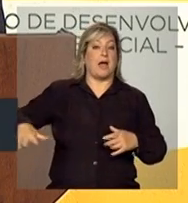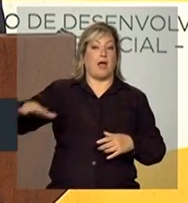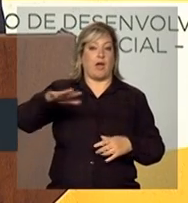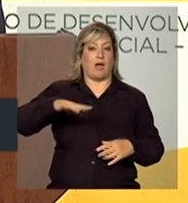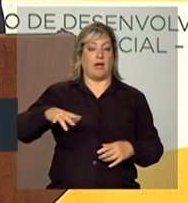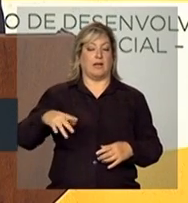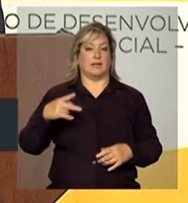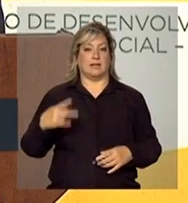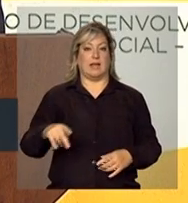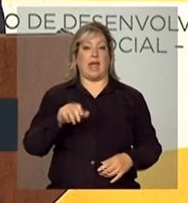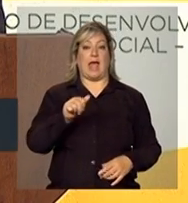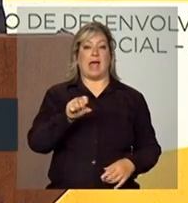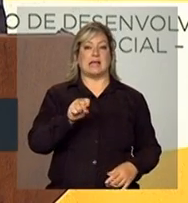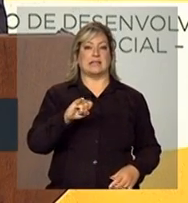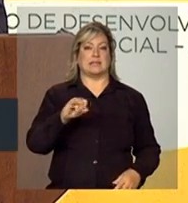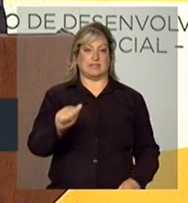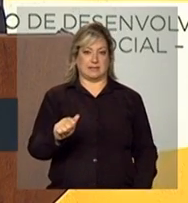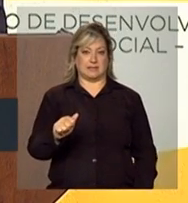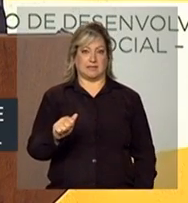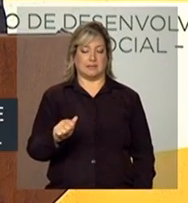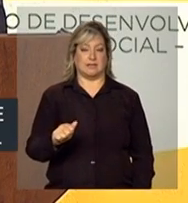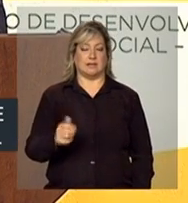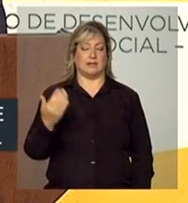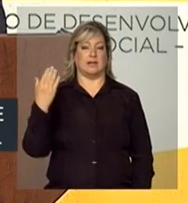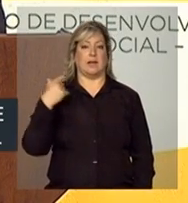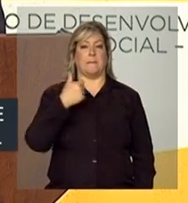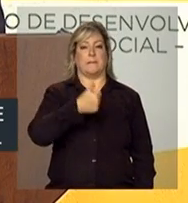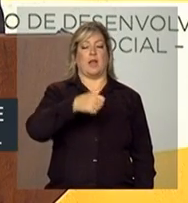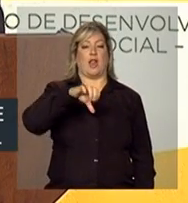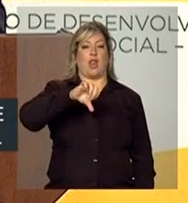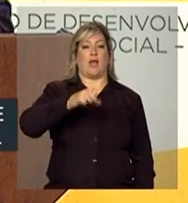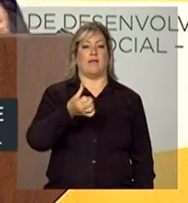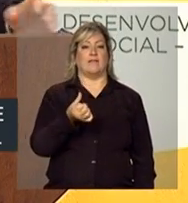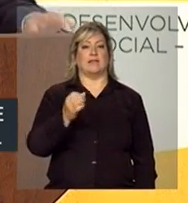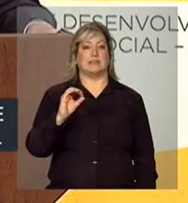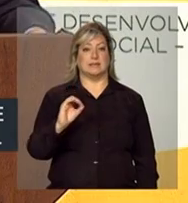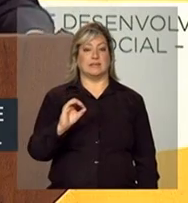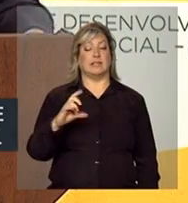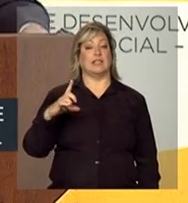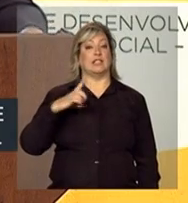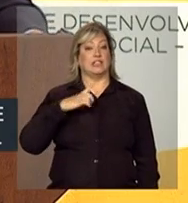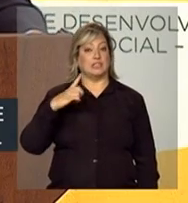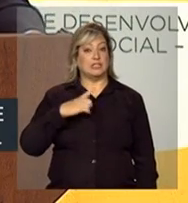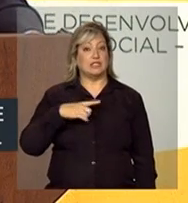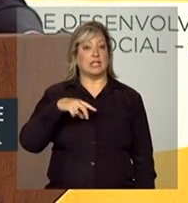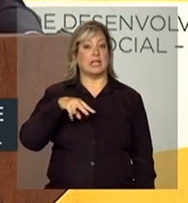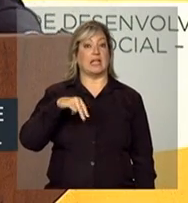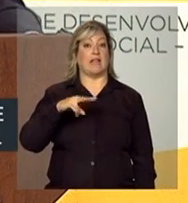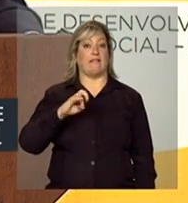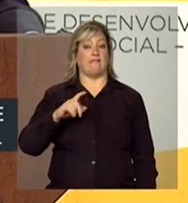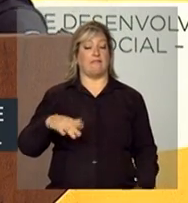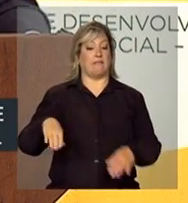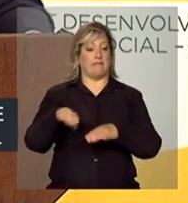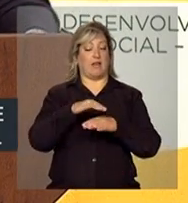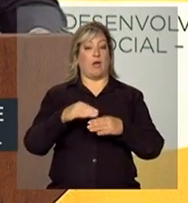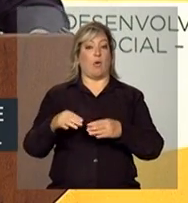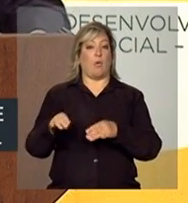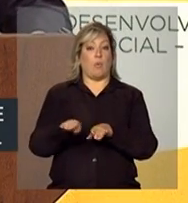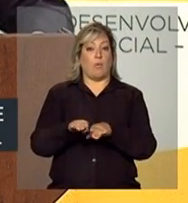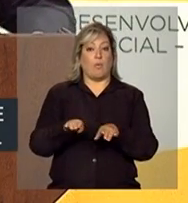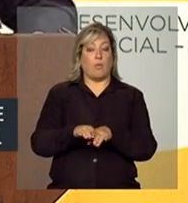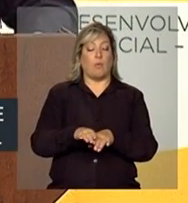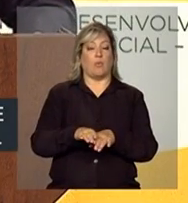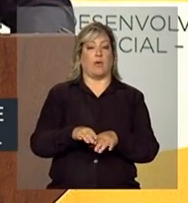países asiáticos, que, em 1960, tinham níveis semelhantes de capital físico para o